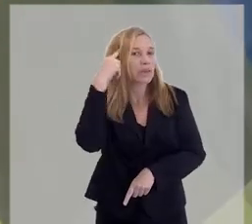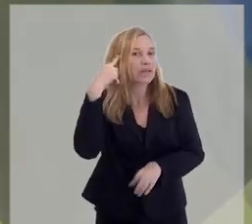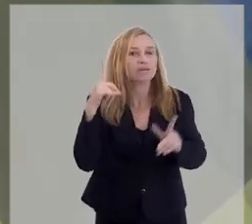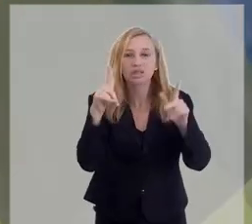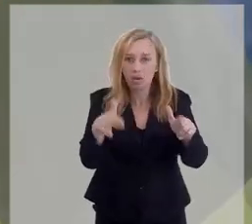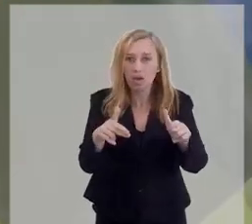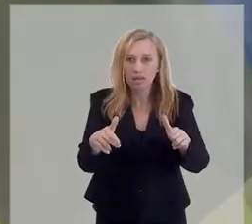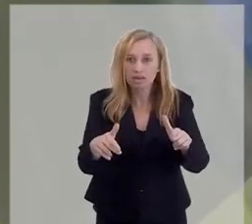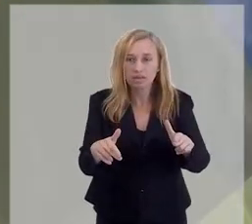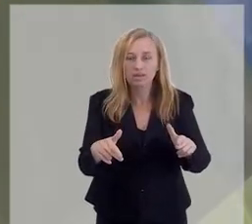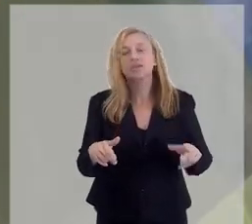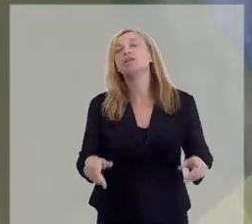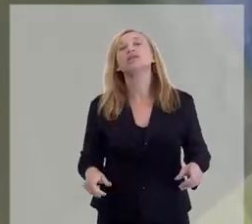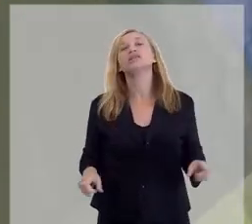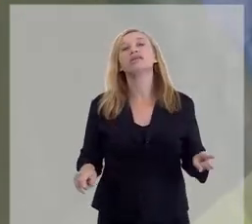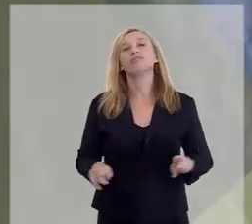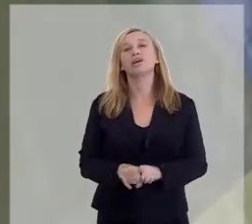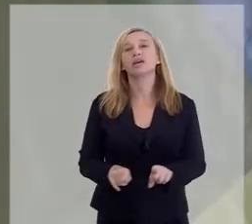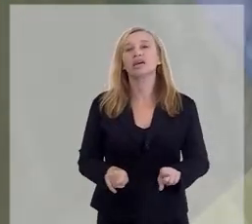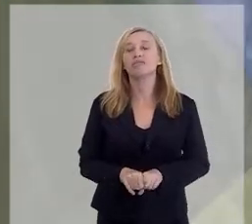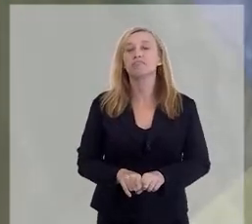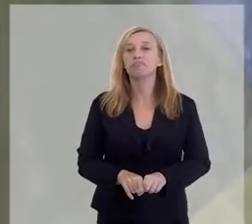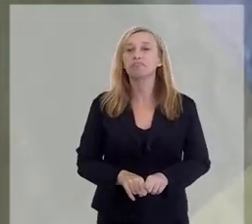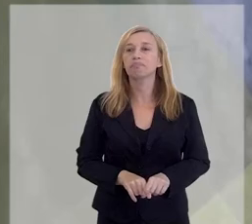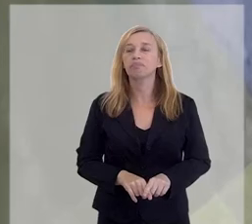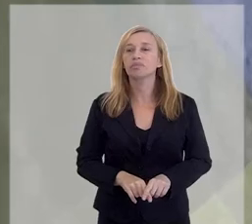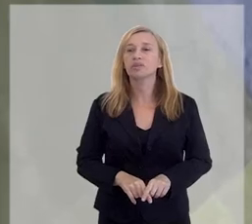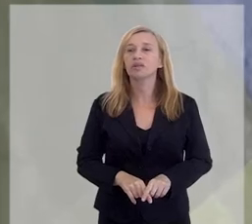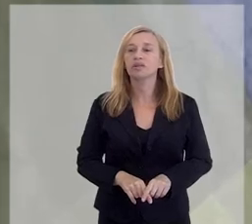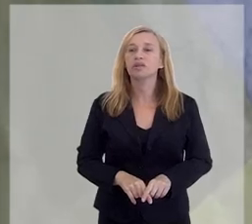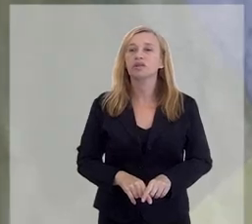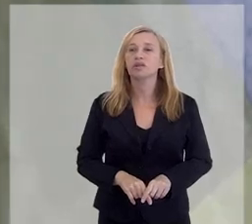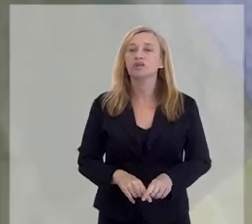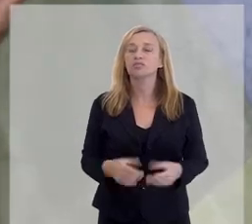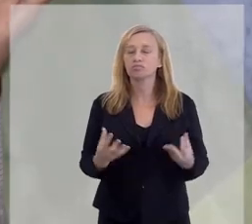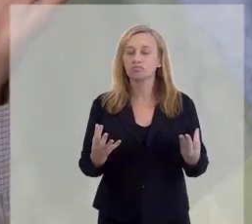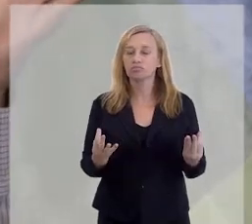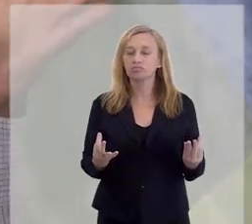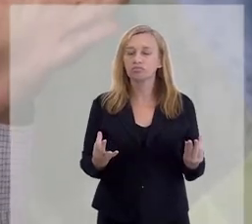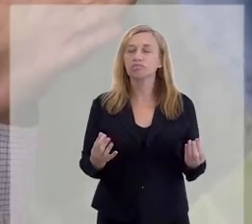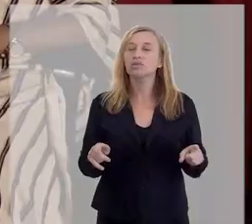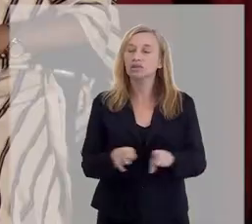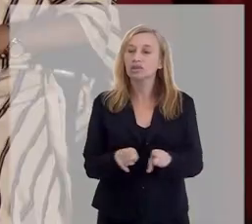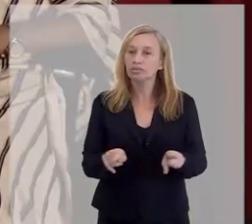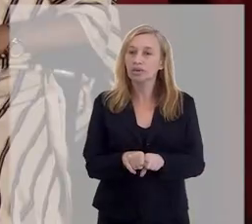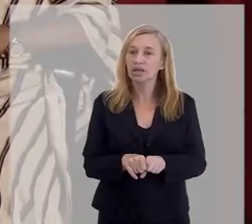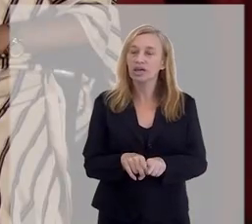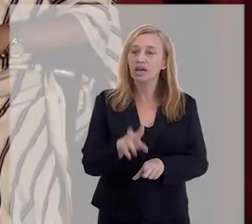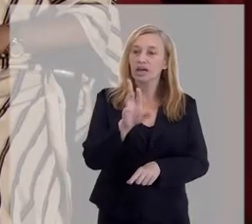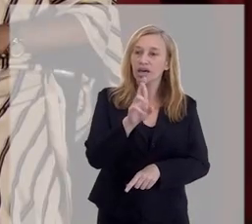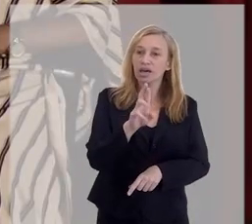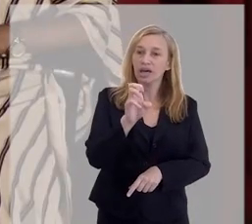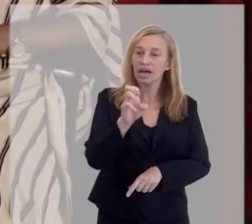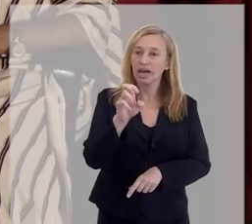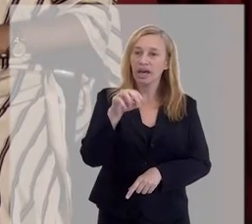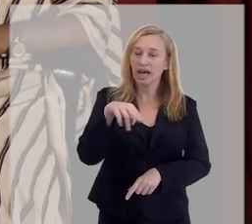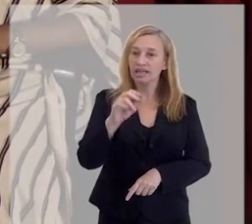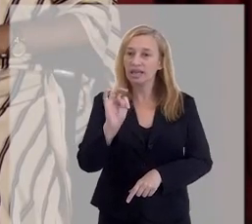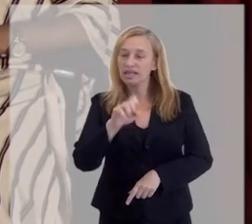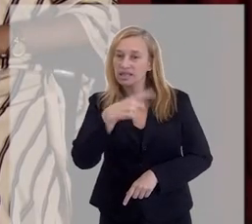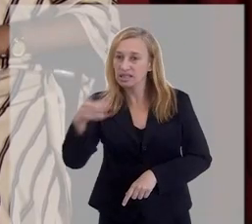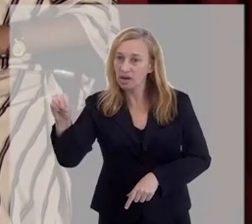nós pensamos iguais. E, além disso, os budistas, por exemplo, acreditam na reencarnação.